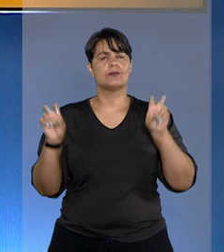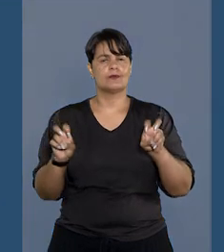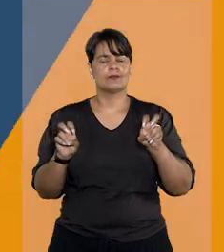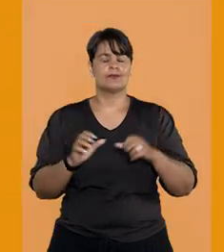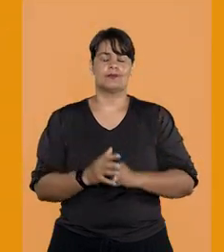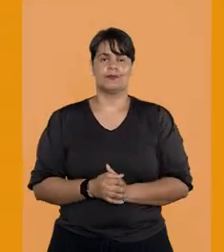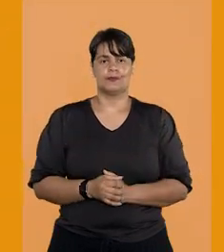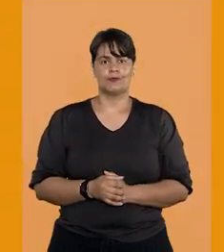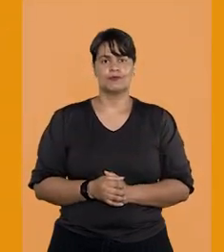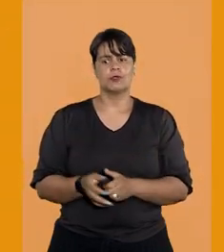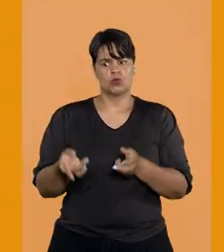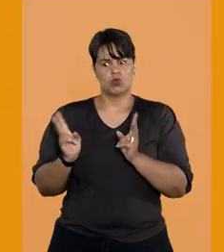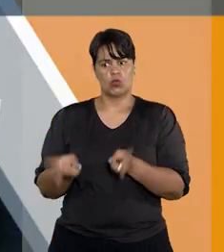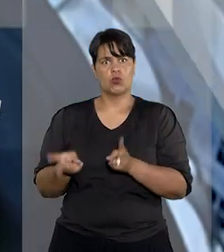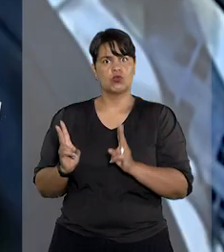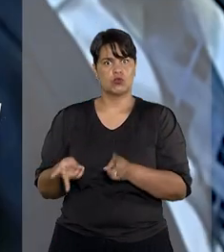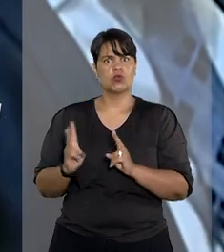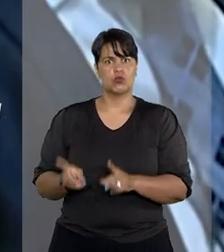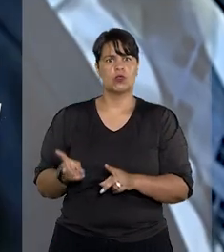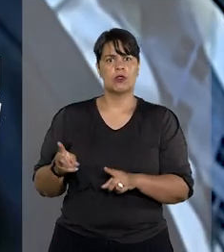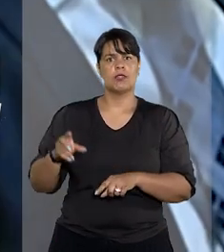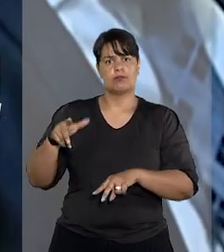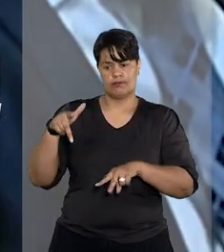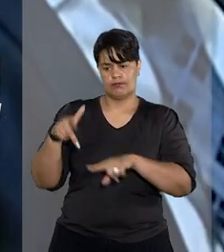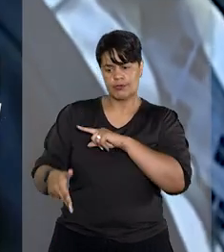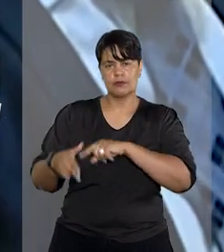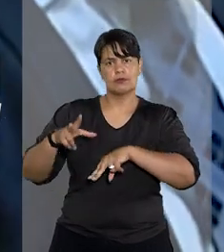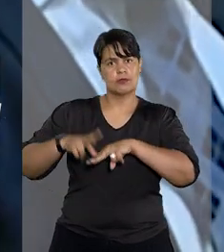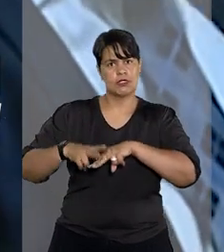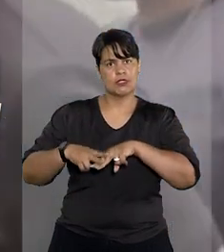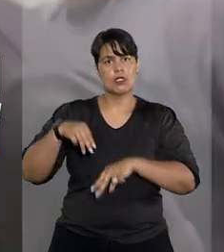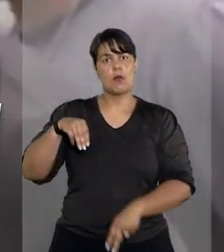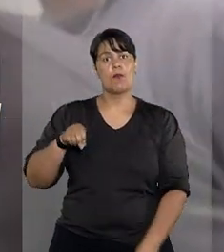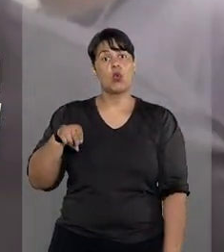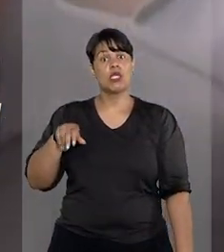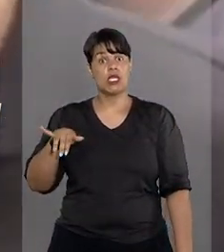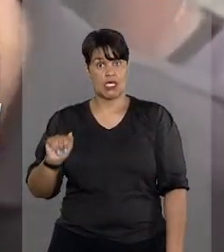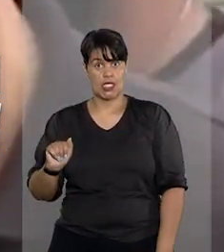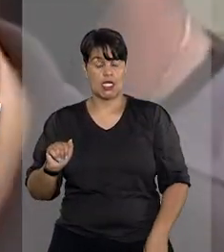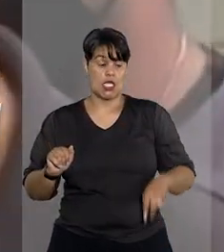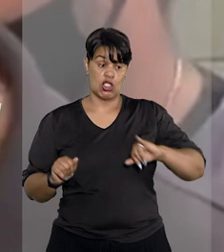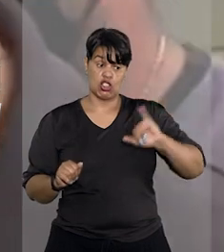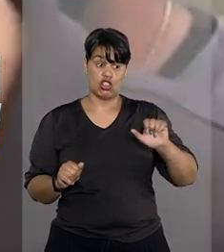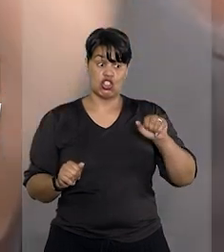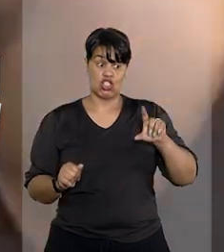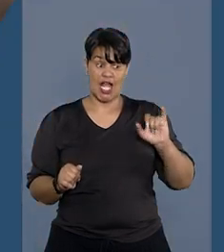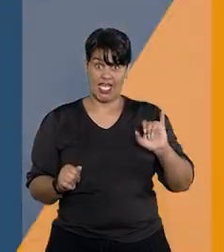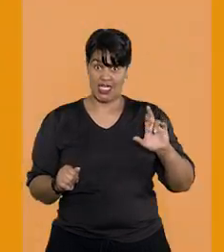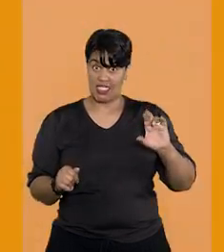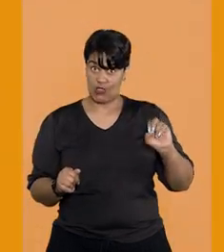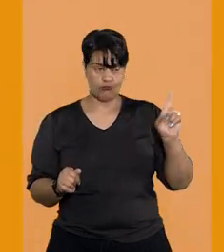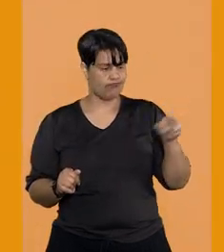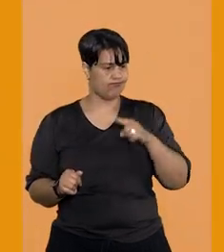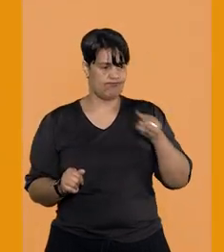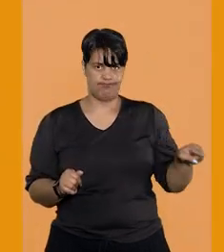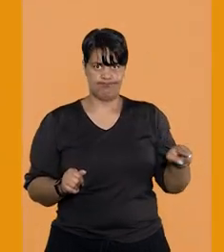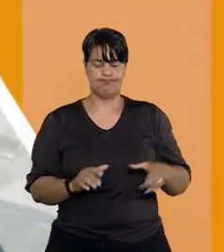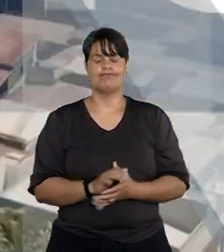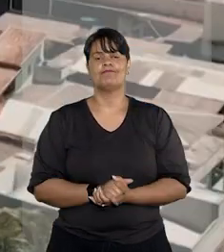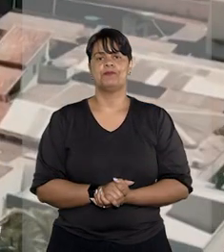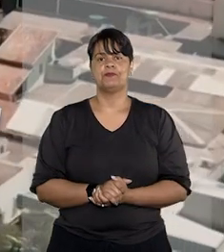você vai ver mantida a revogação de prisão de Monique Medeiros e negada liberdade a doutor Jairinho.